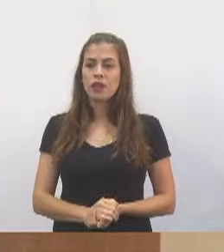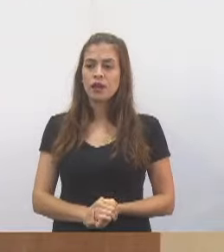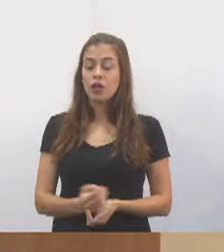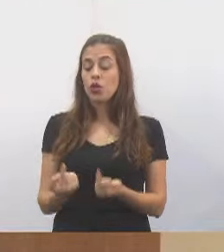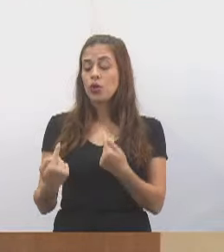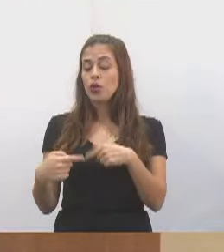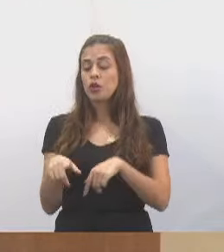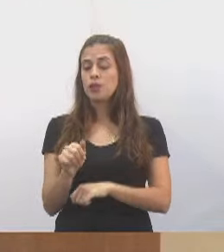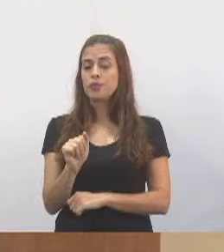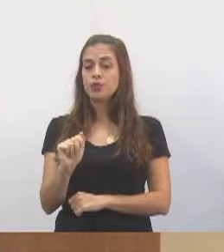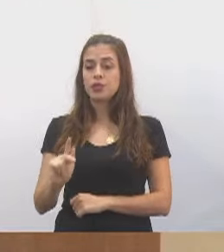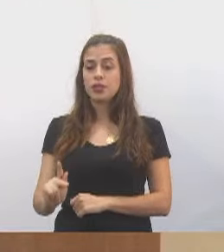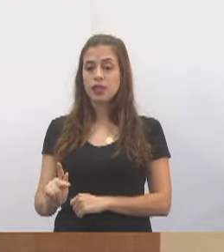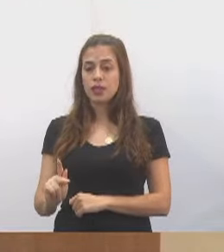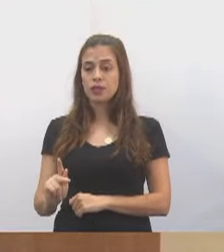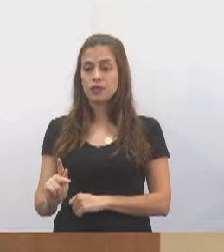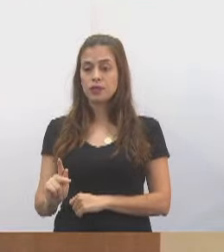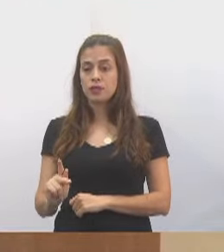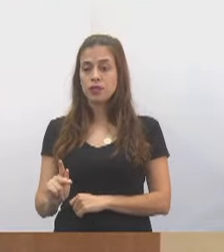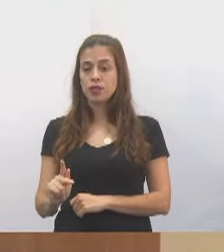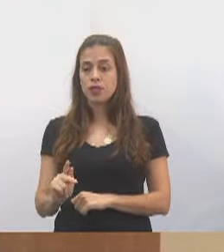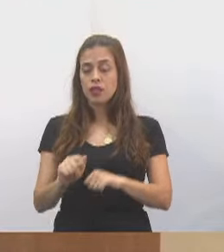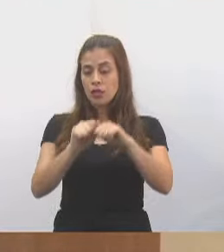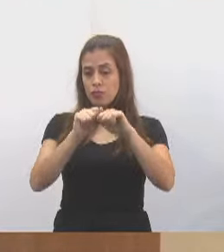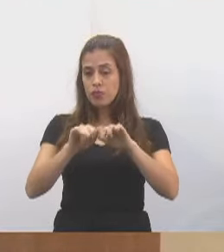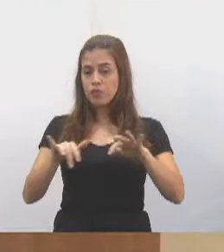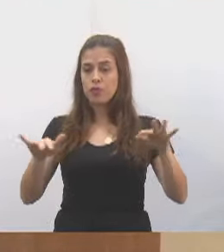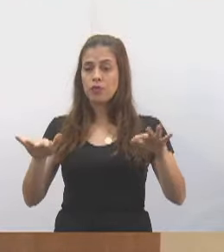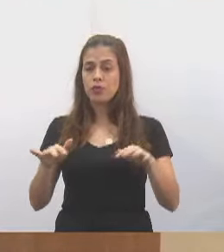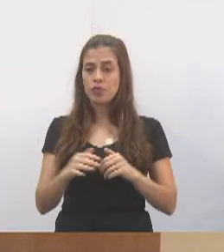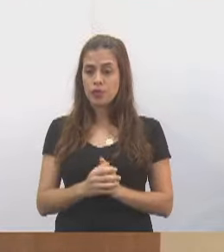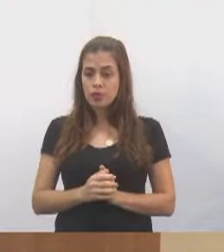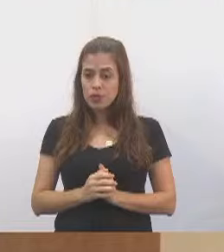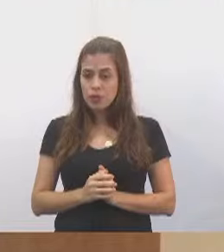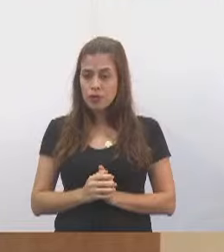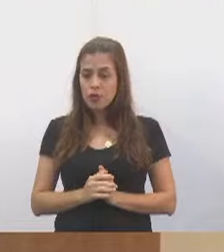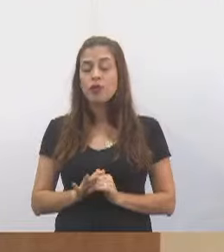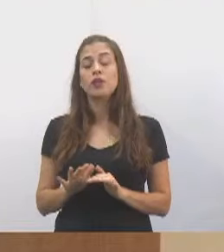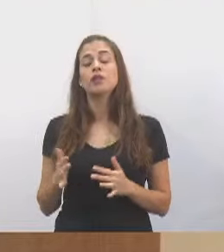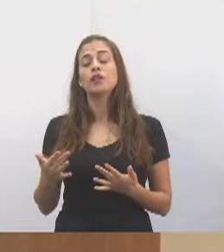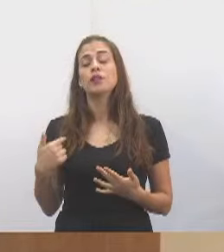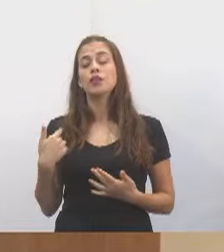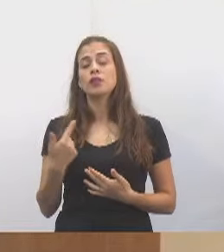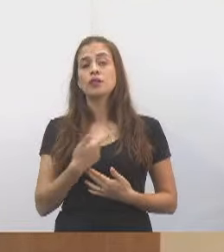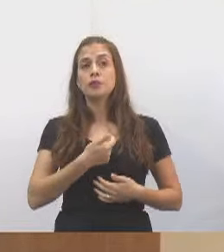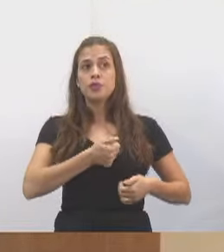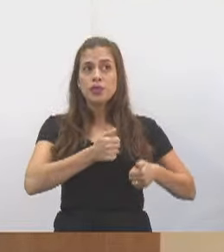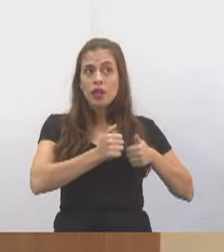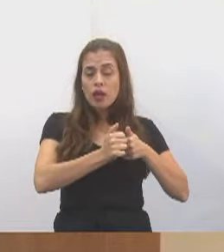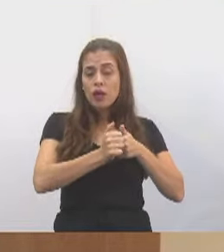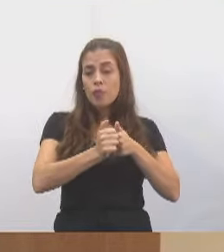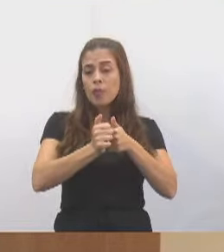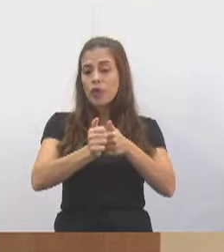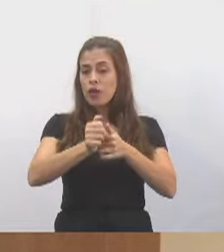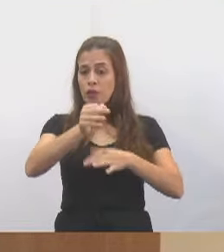contra os aposentados e pensionistas e servidores públicos. Então nós vamos acompanhar esse processo até o final,